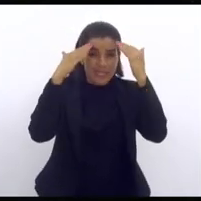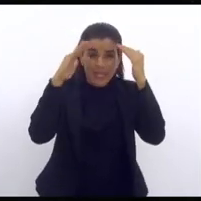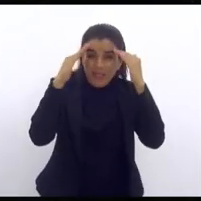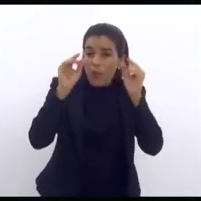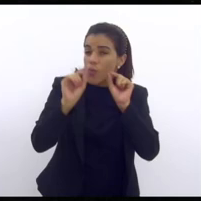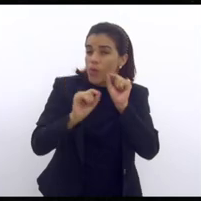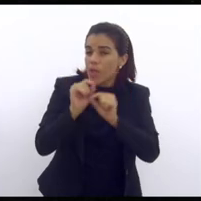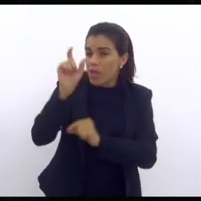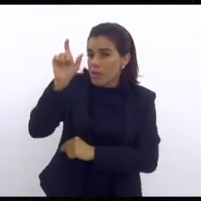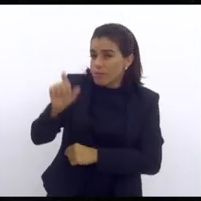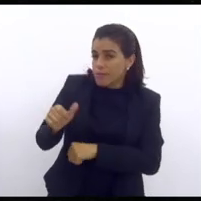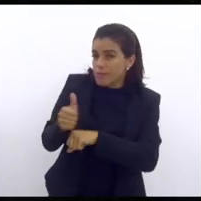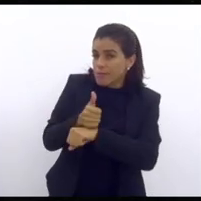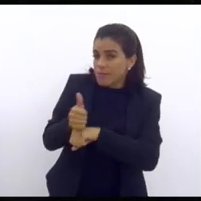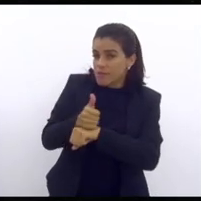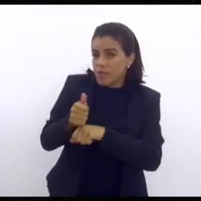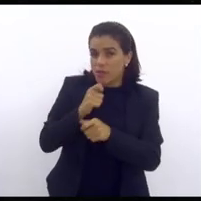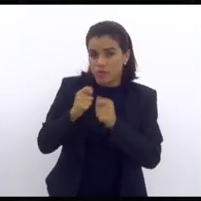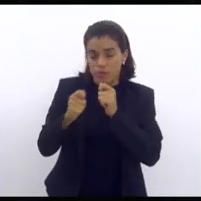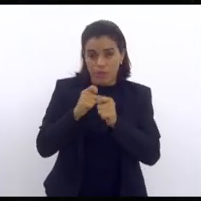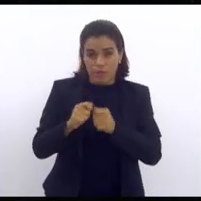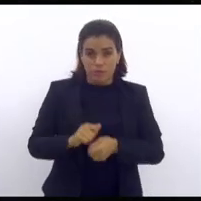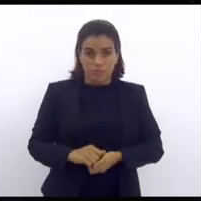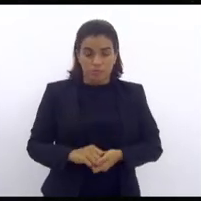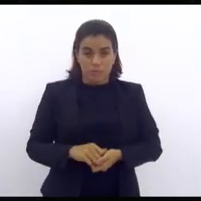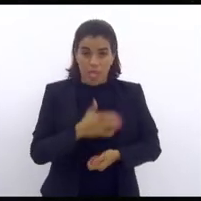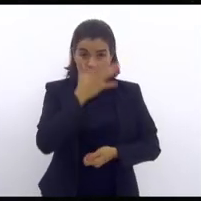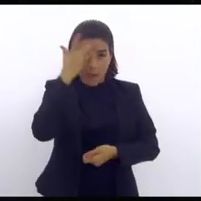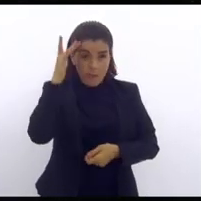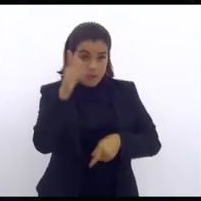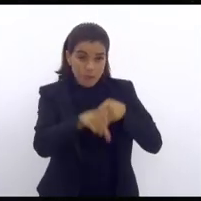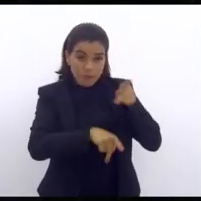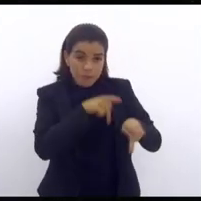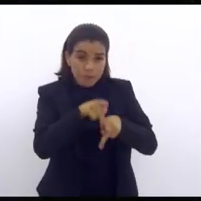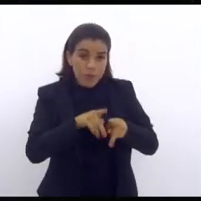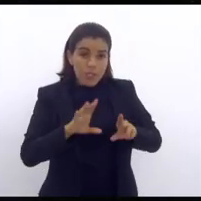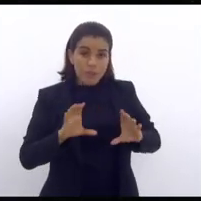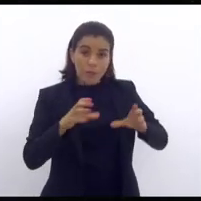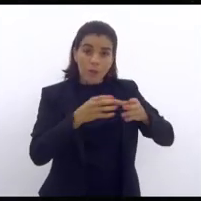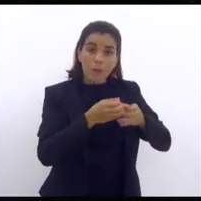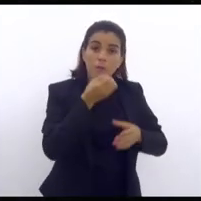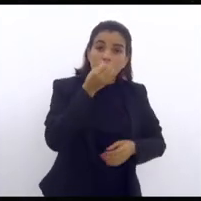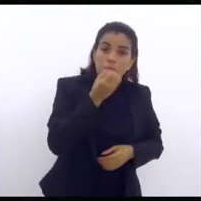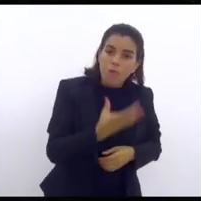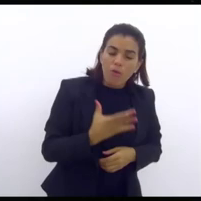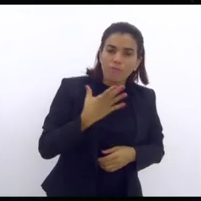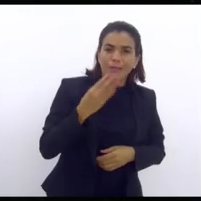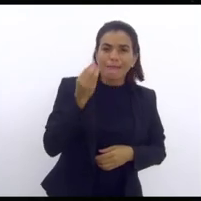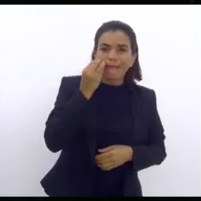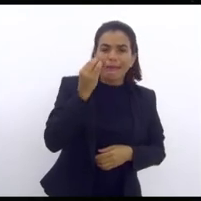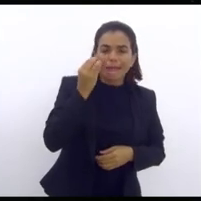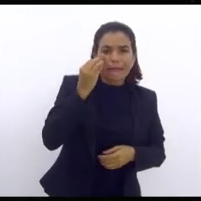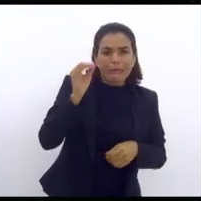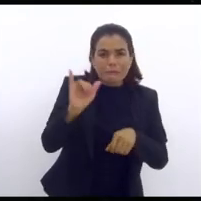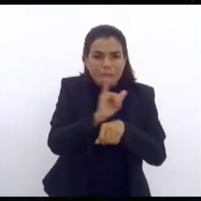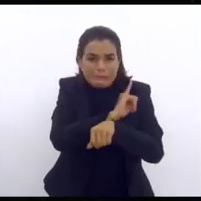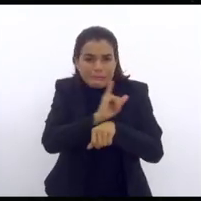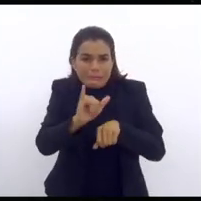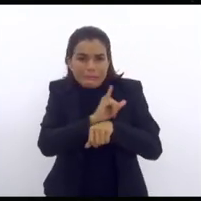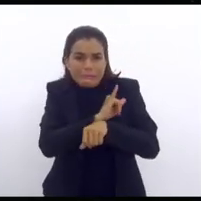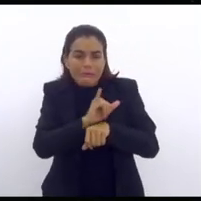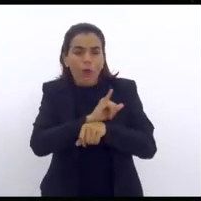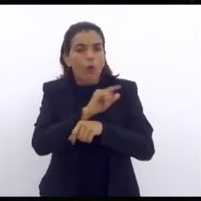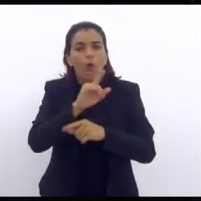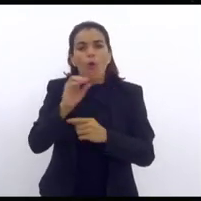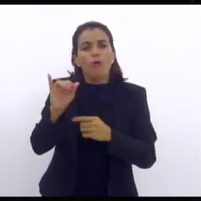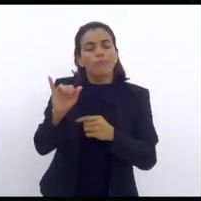jornalista, o cidadão de bem está desesperado do que está acontecendo. E muitos estão tentando ver como eles podem ajudar. ao invés